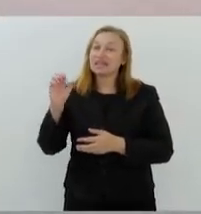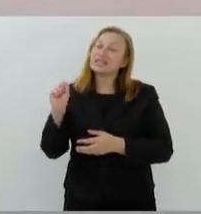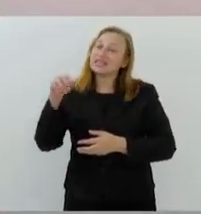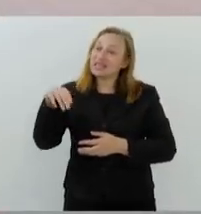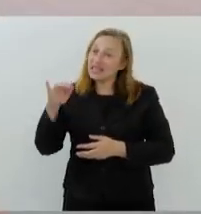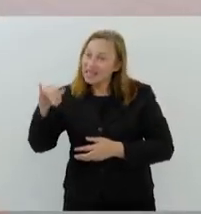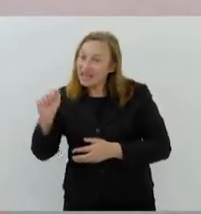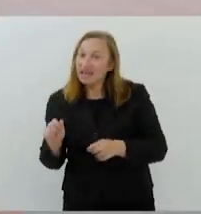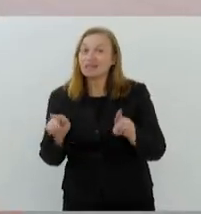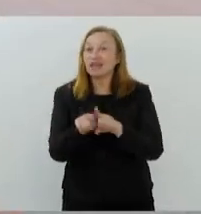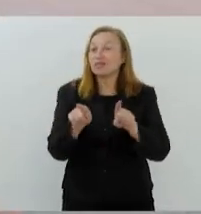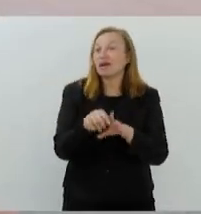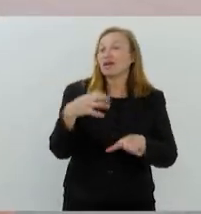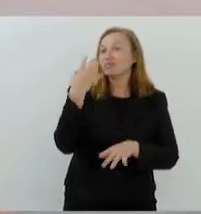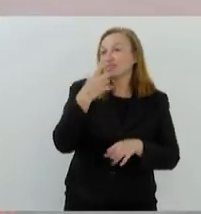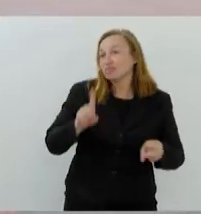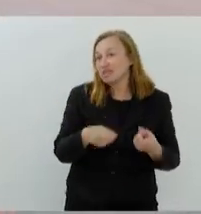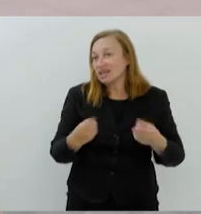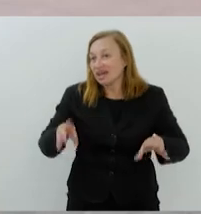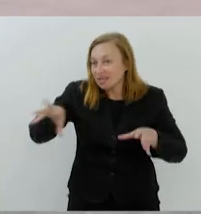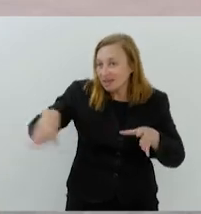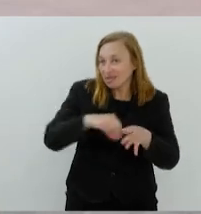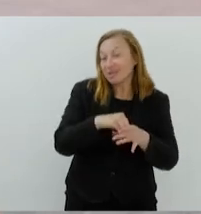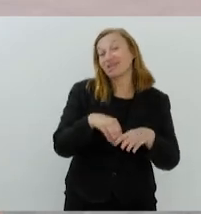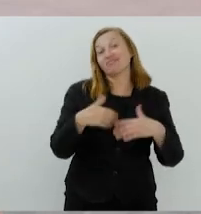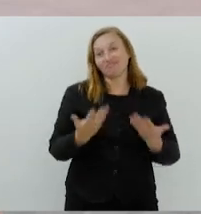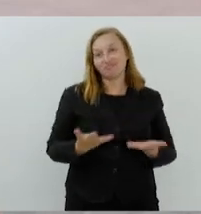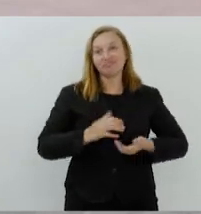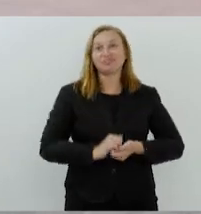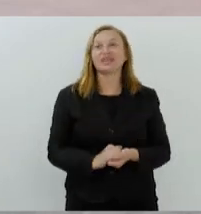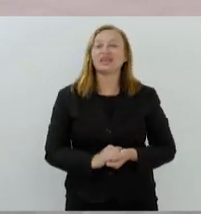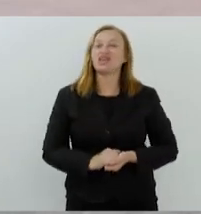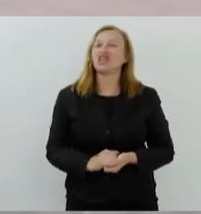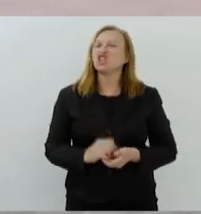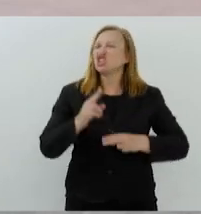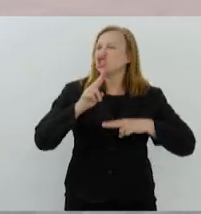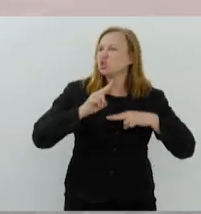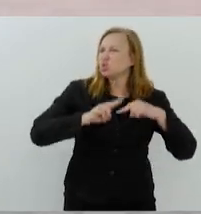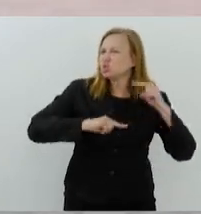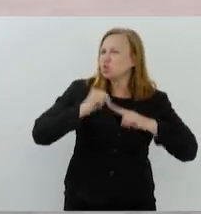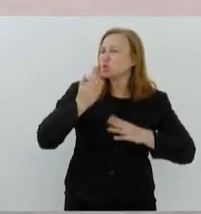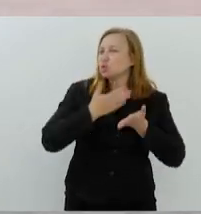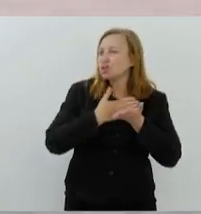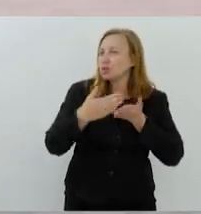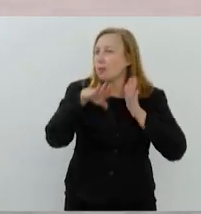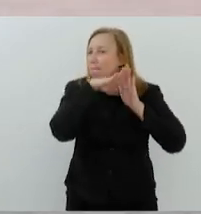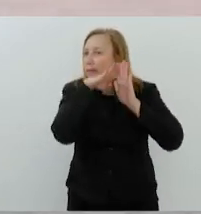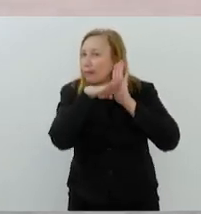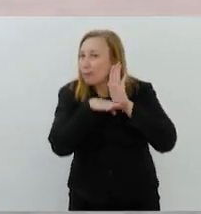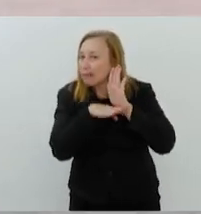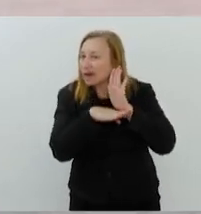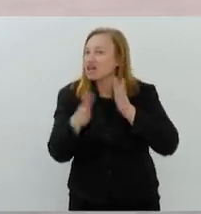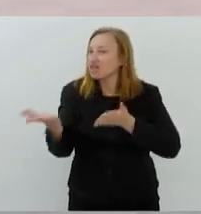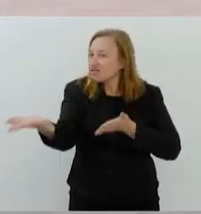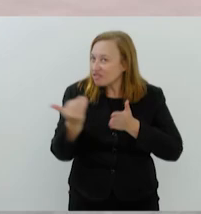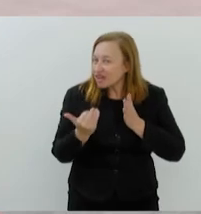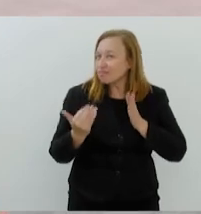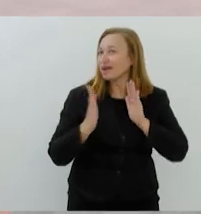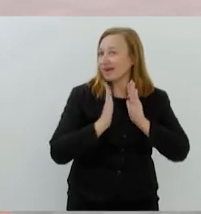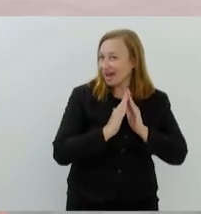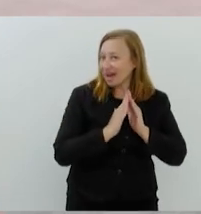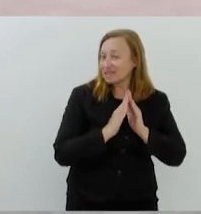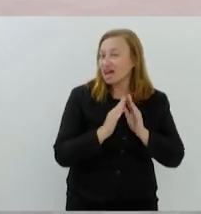a gente vem tentando implementar desde então. E a partir de junho começou uma programação chamada Vem Pra Casa.